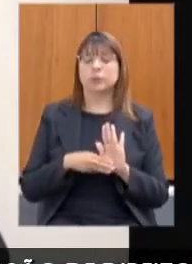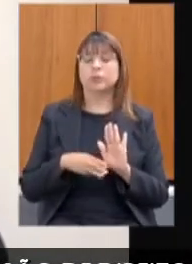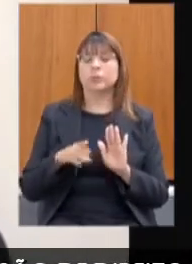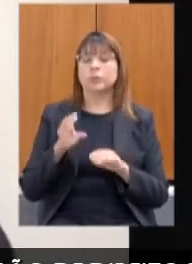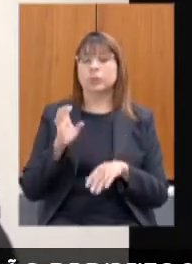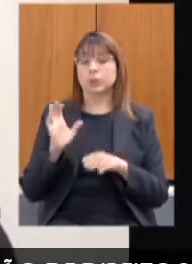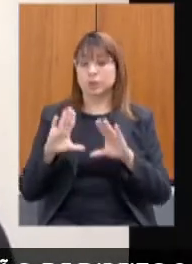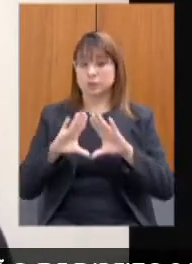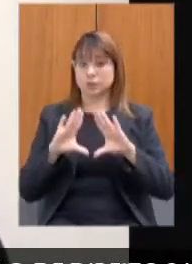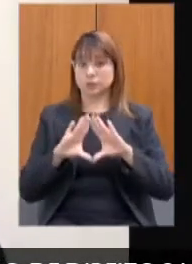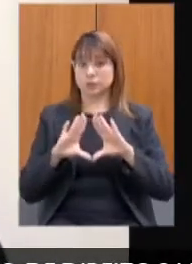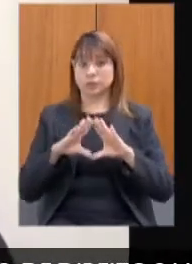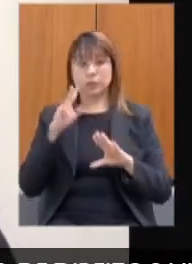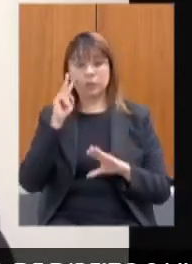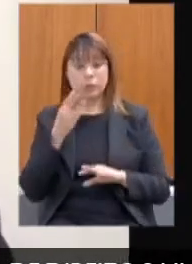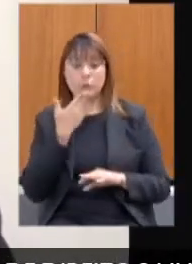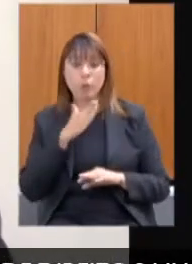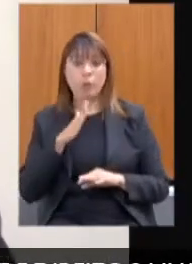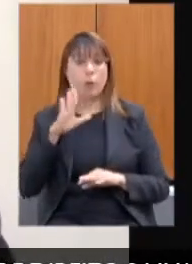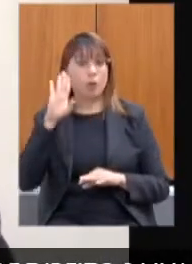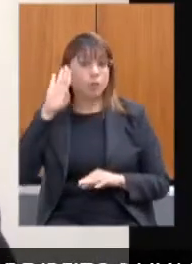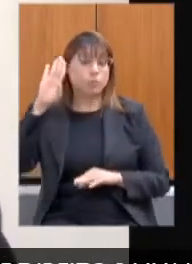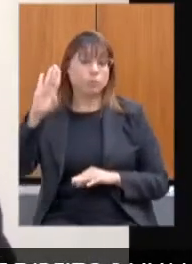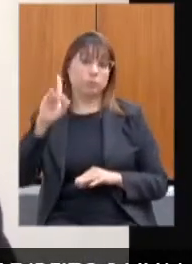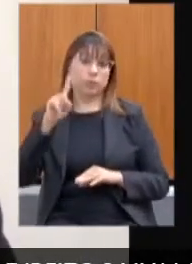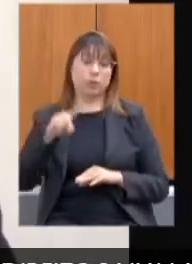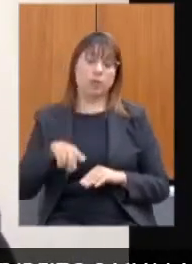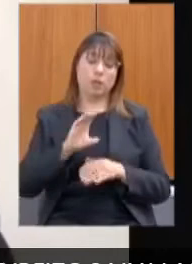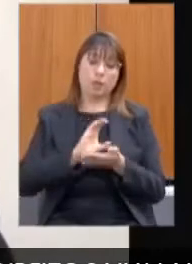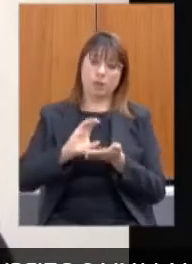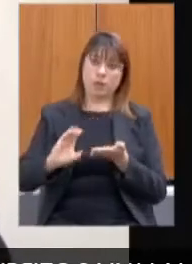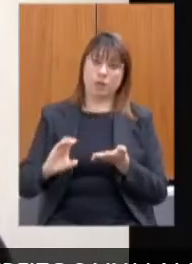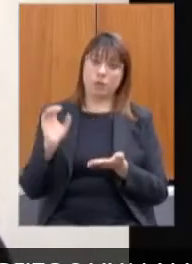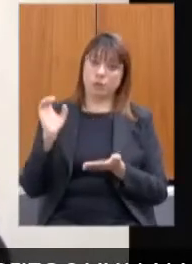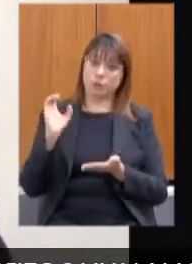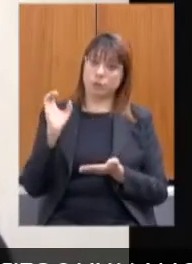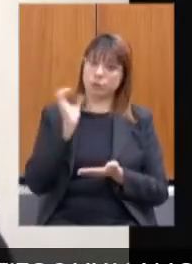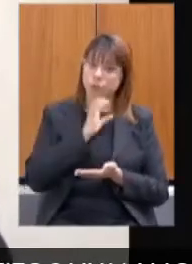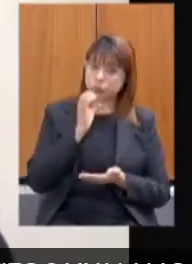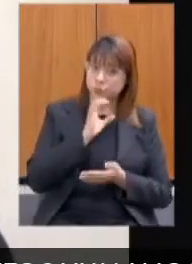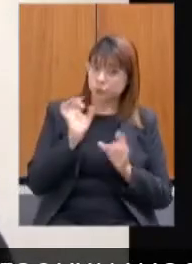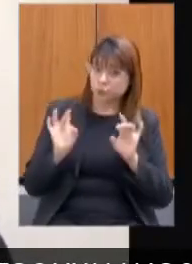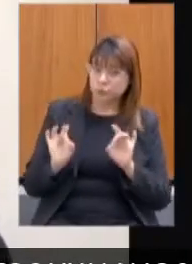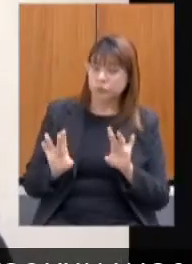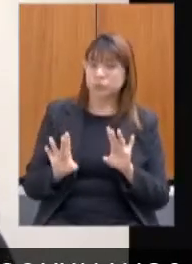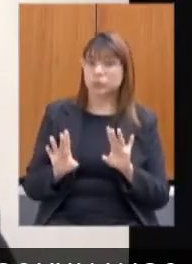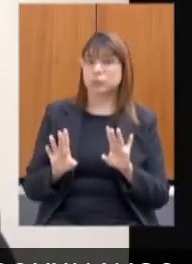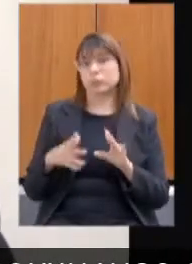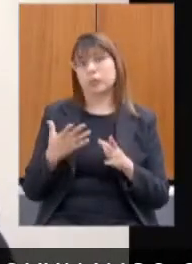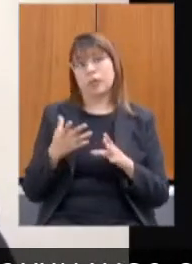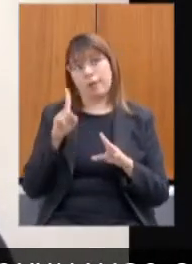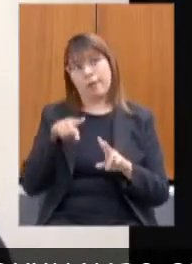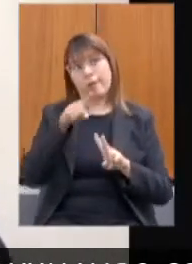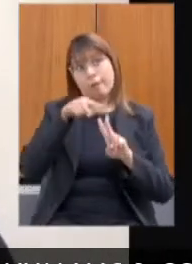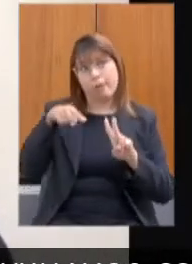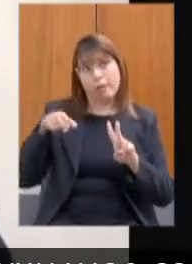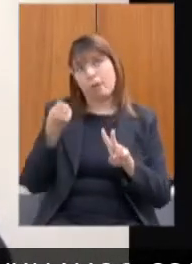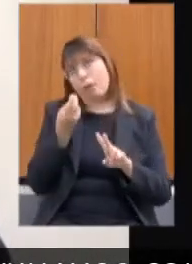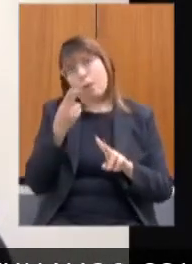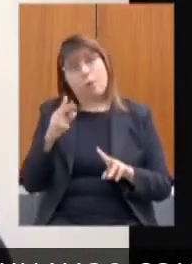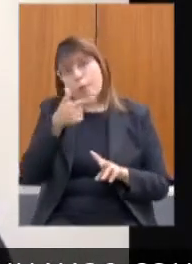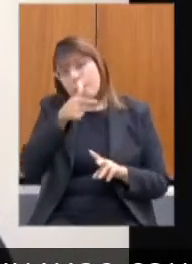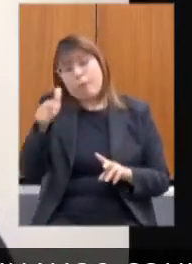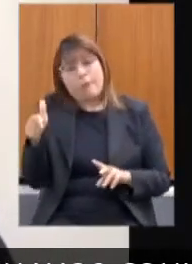as prioridades dos recursos extraordinários, sejam eles advindos do acordo com a Vale ou de quaisquer